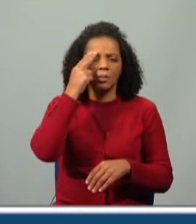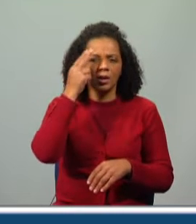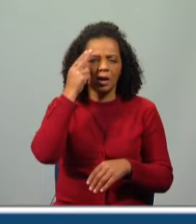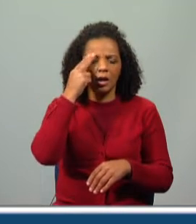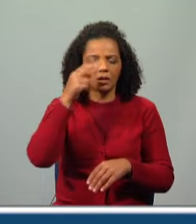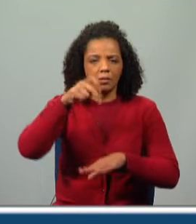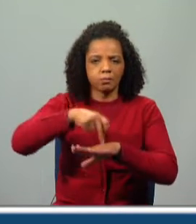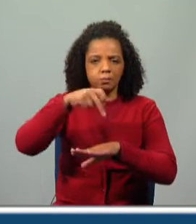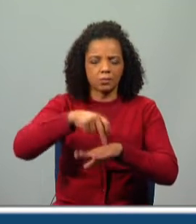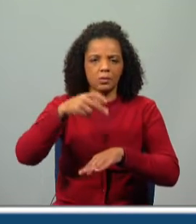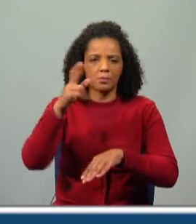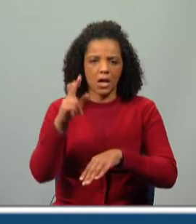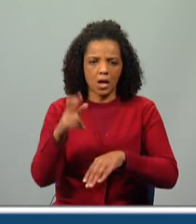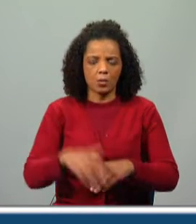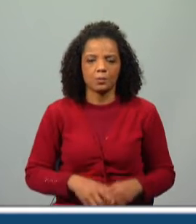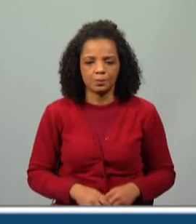da perna de pau.